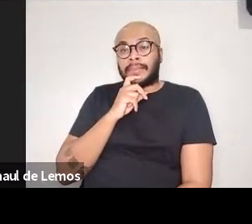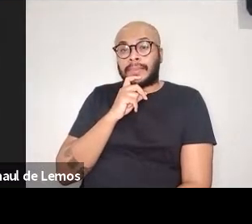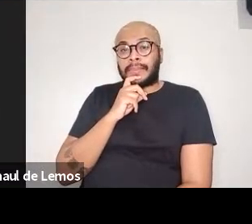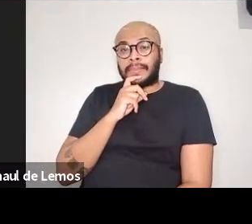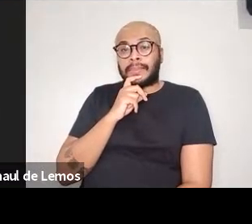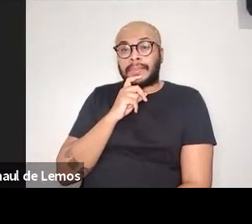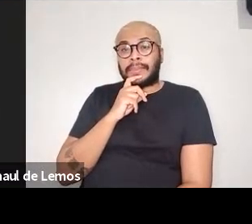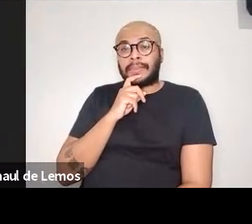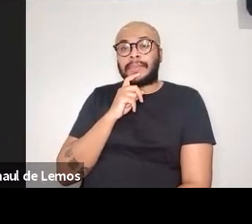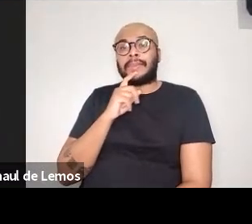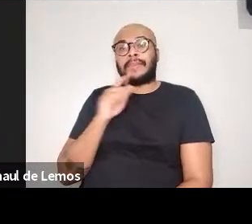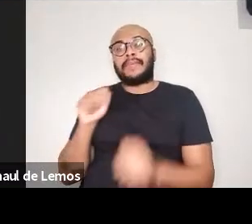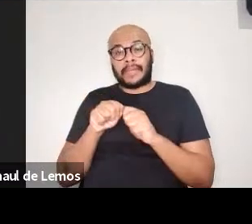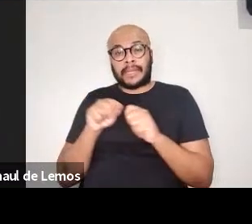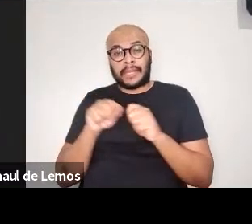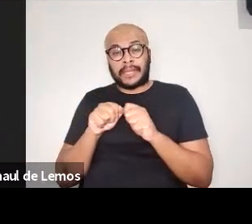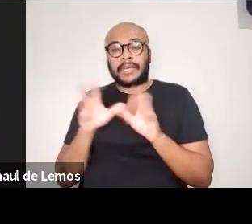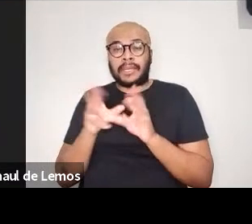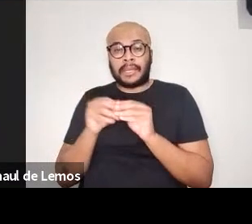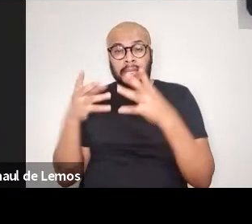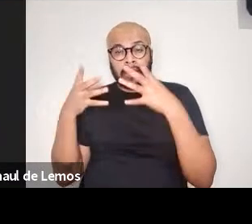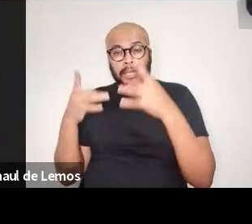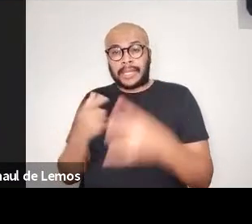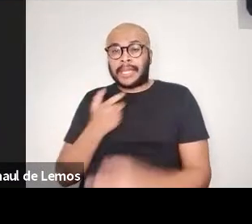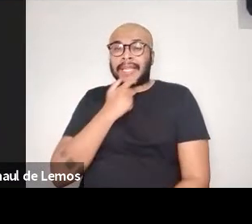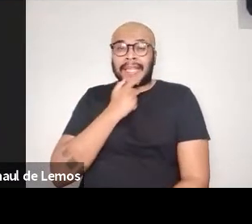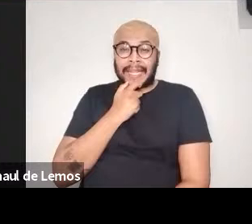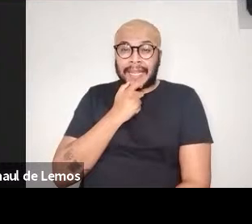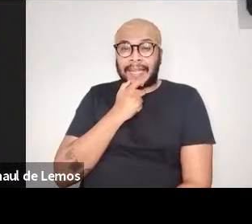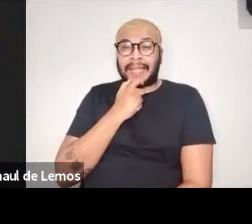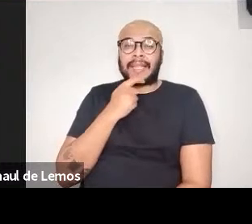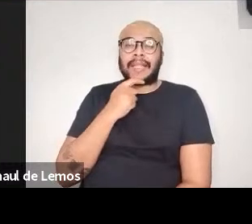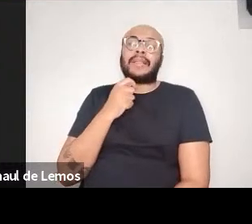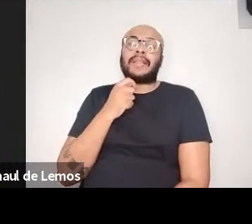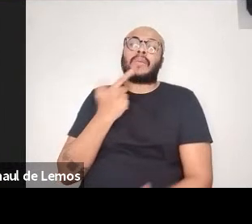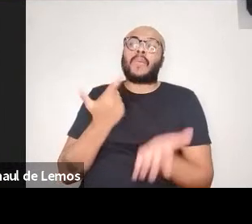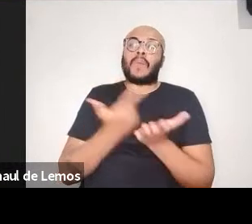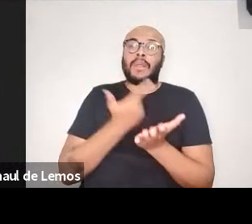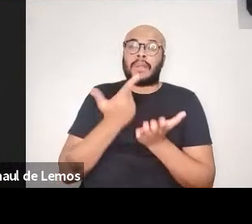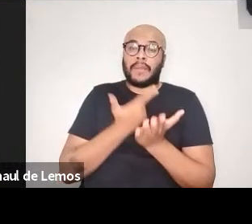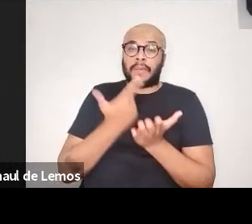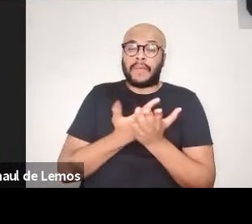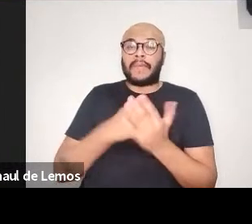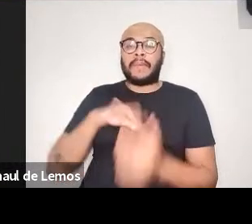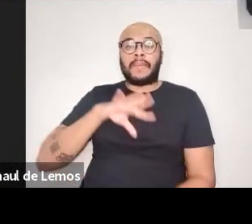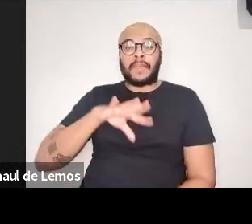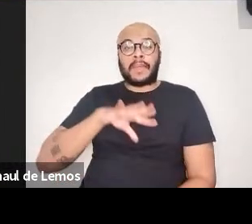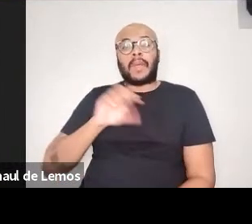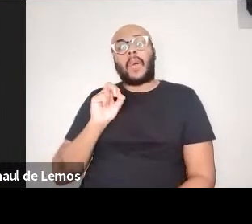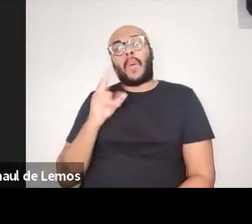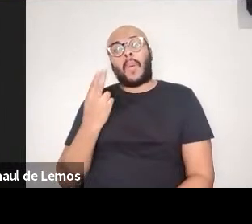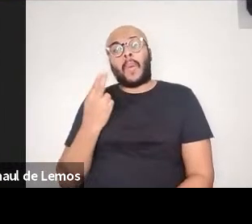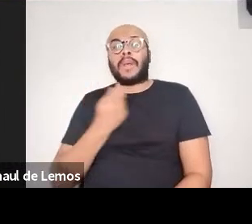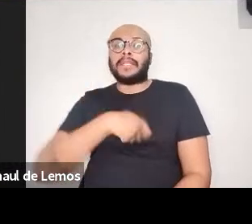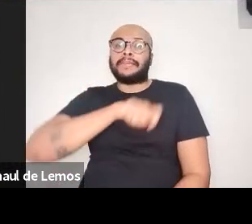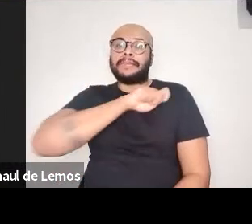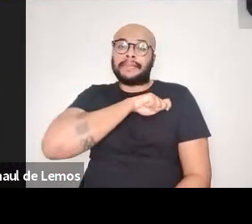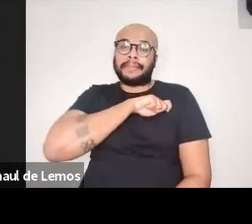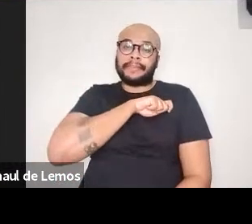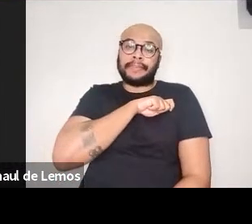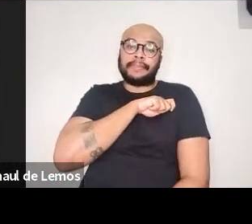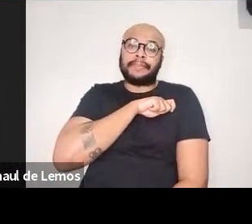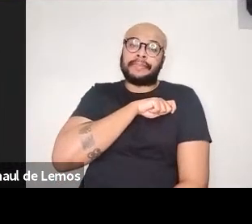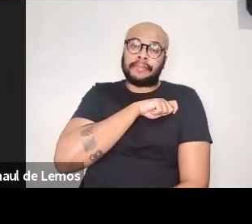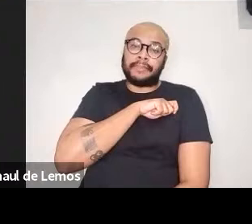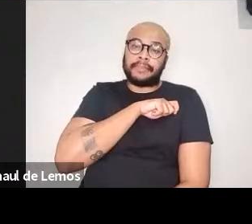resenhar em inglês um livro em português ou em espanhol, para